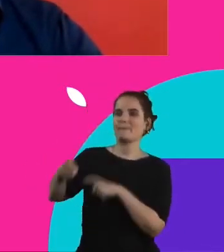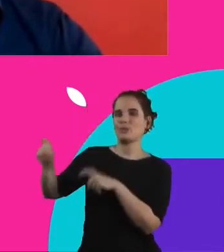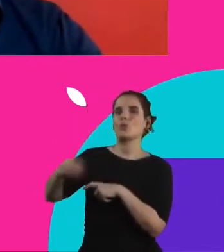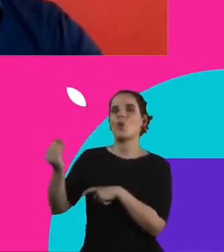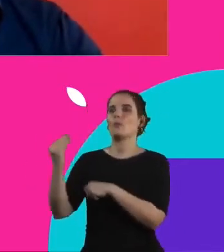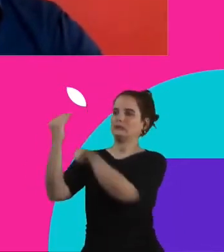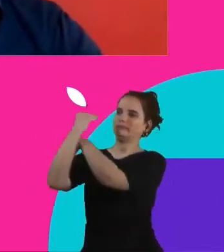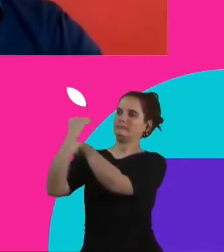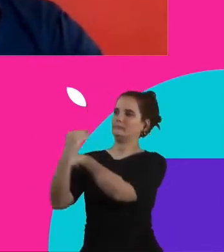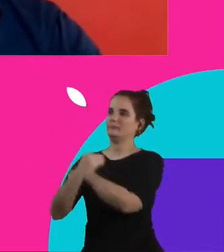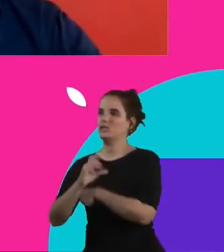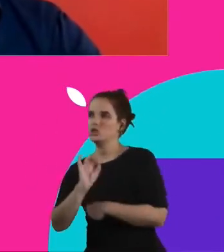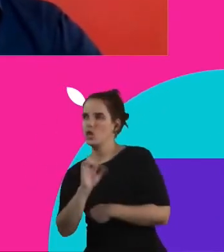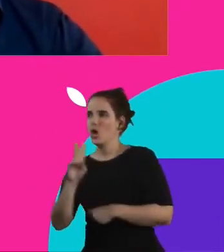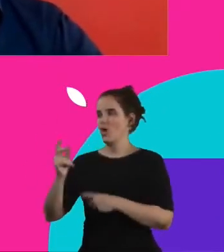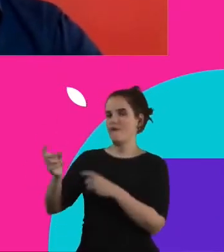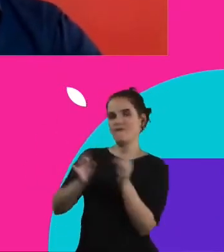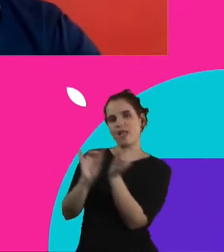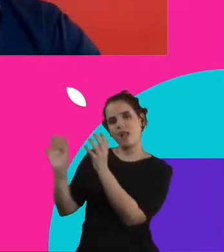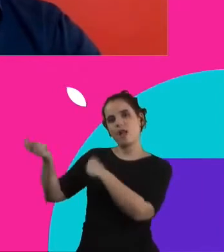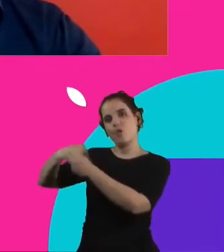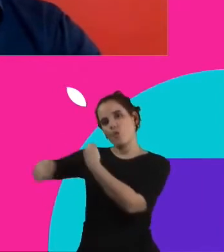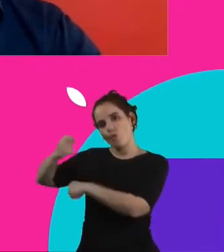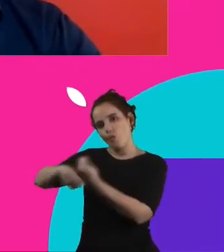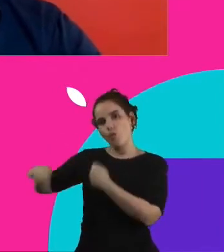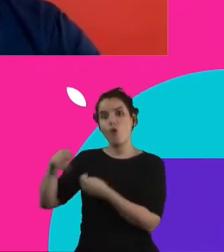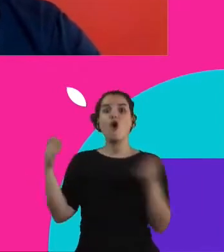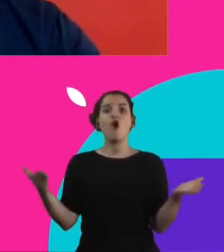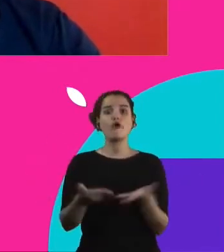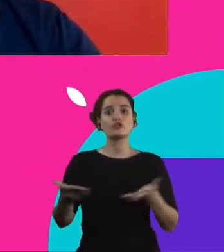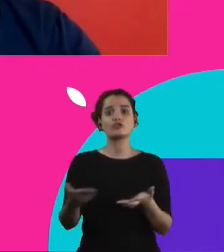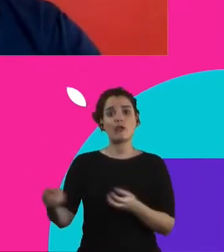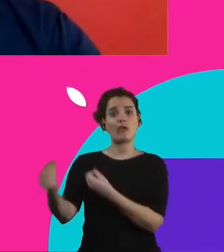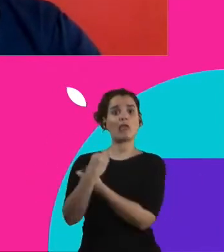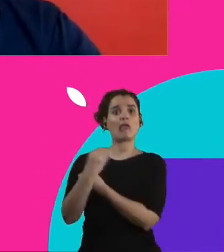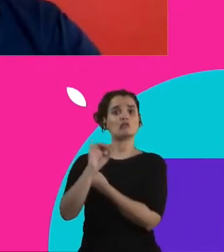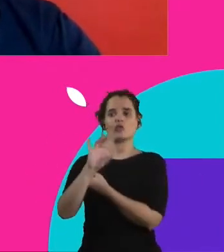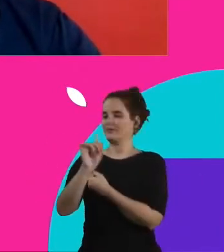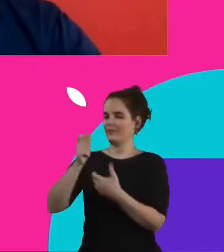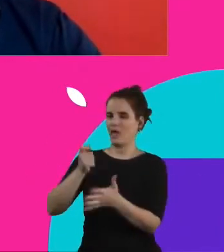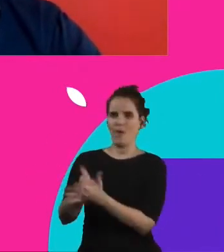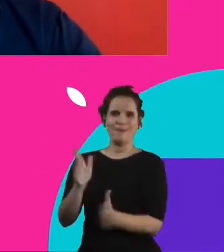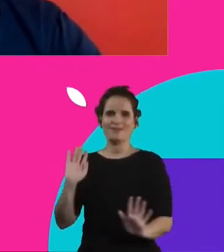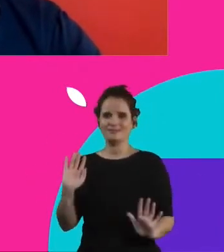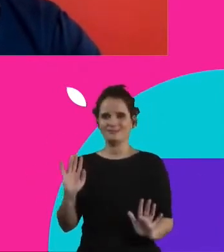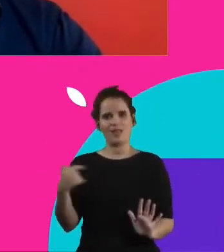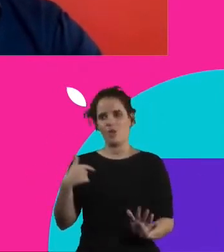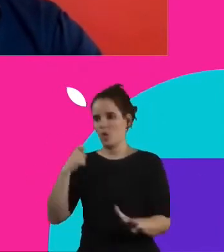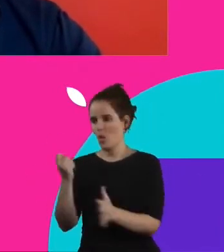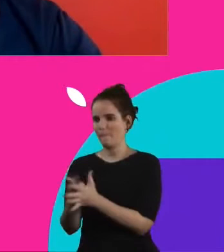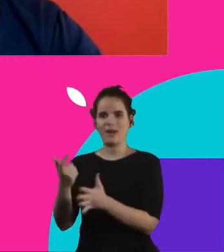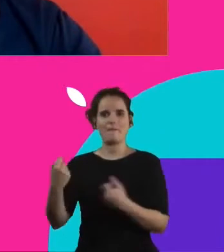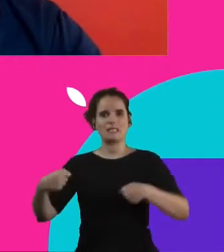alimento, comercializavam. Hoje, não, você tem essa noção muito forte da compra do alimento. Você adquirir alimento,